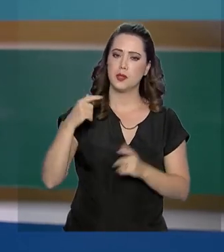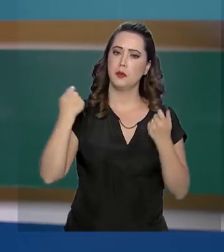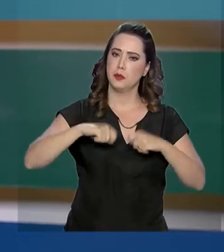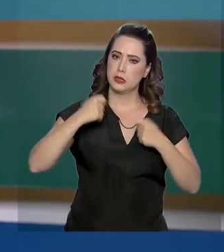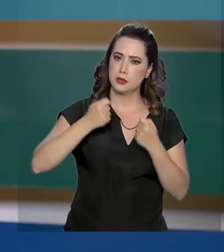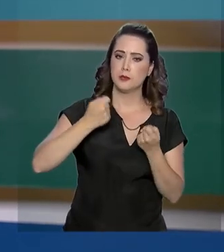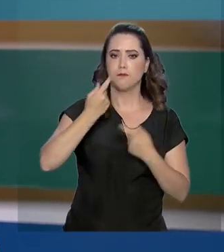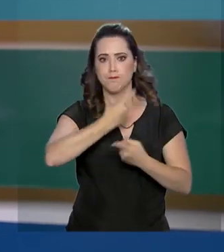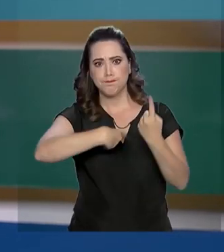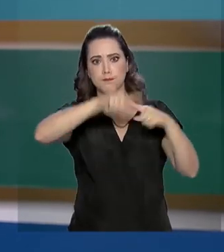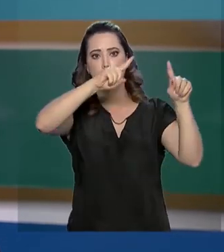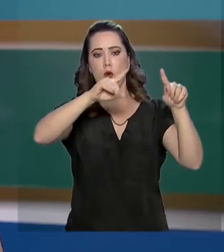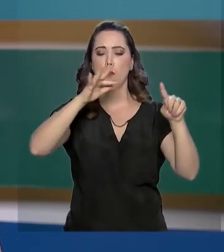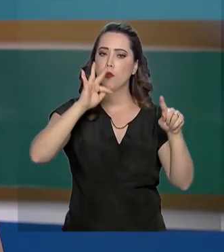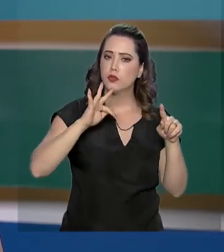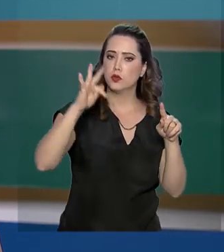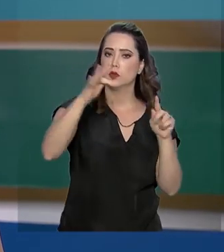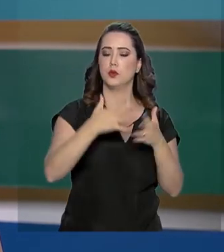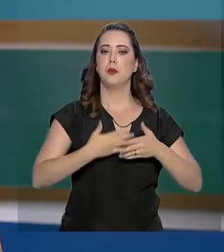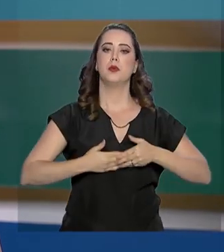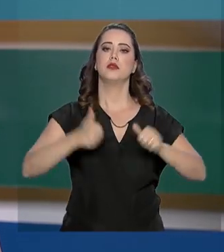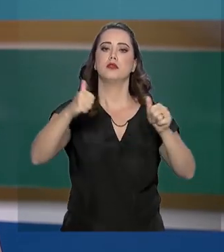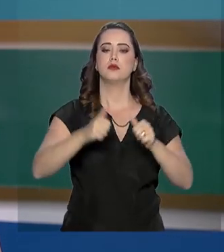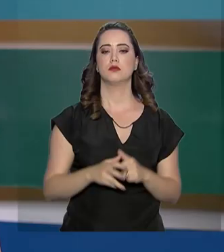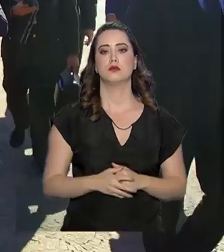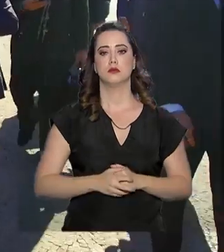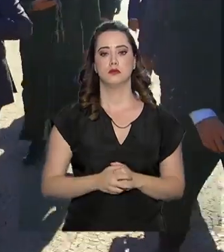precisa reagir para ter um futuro melhor.